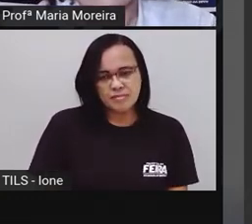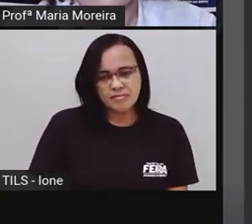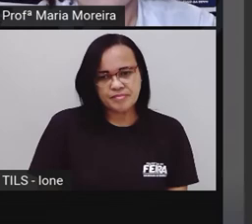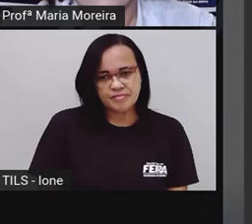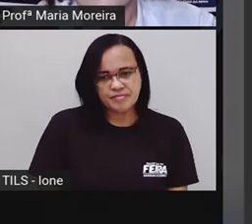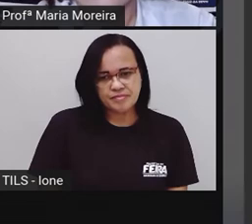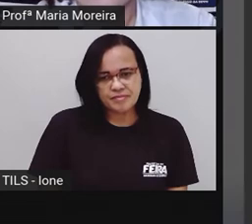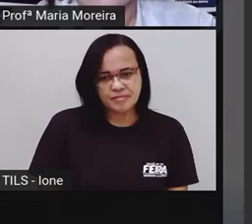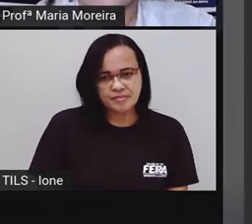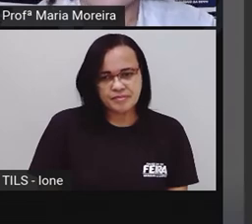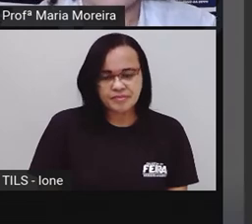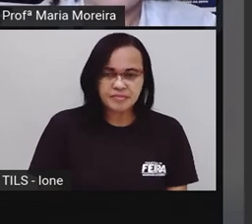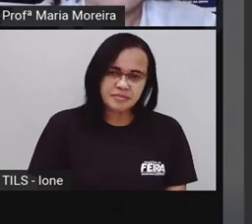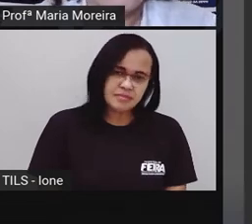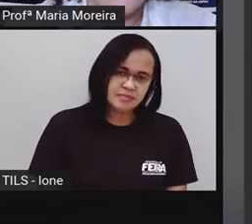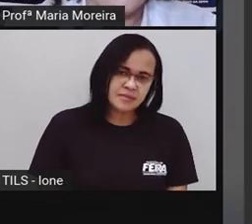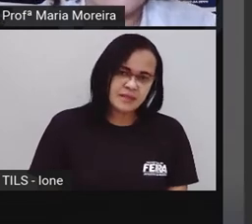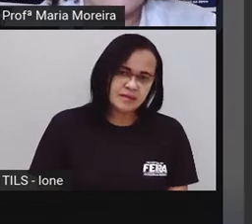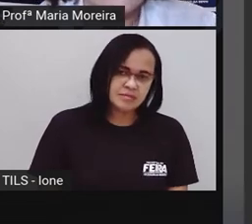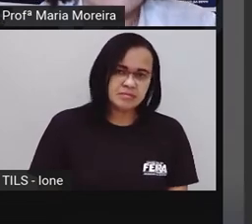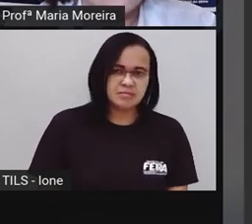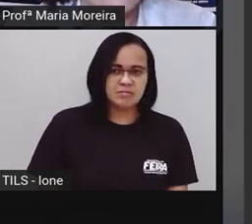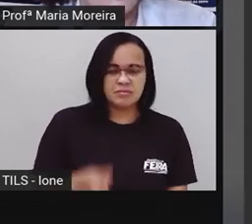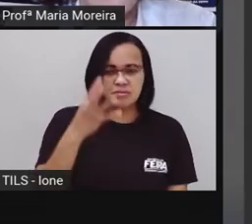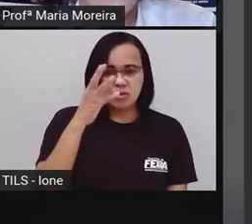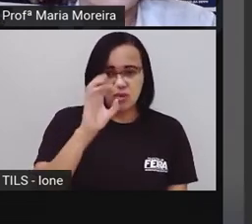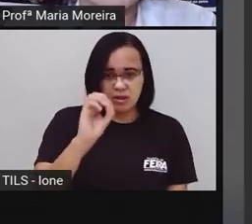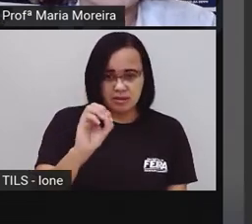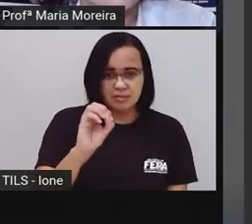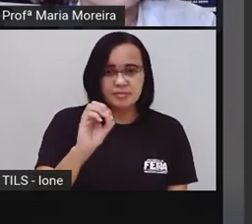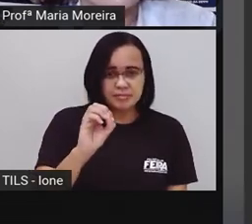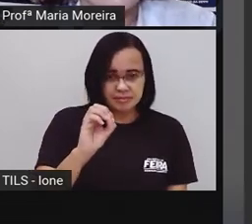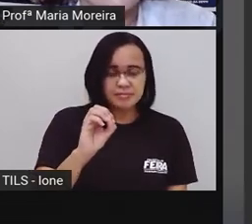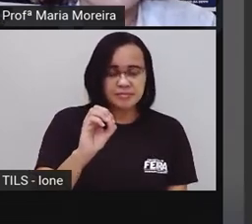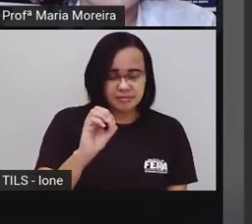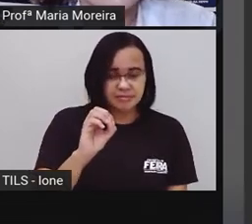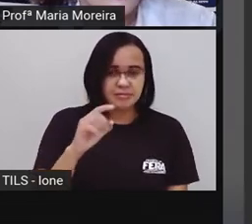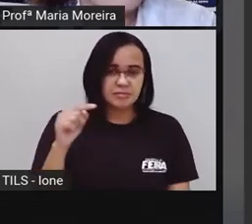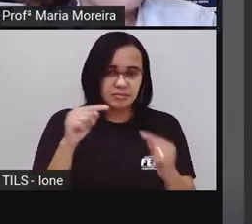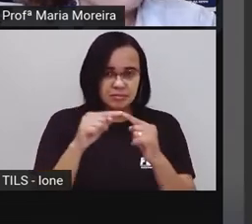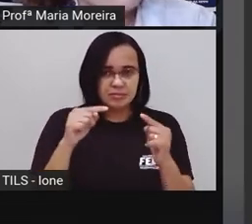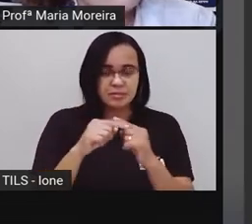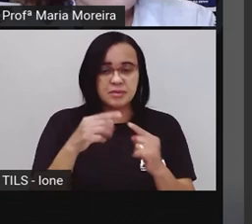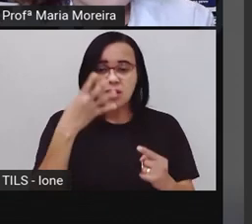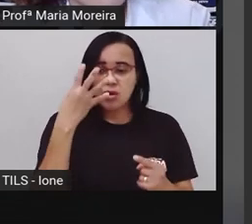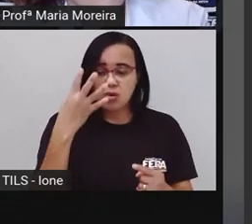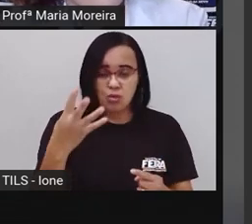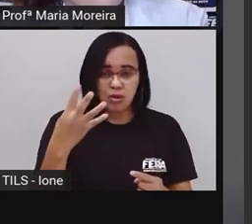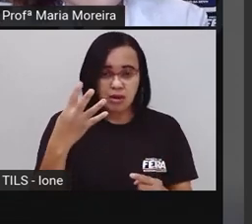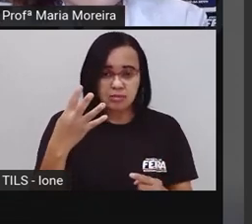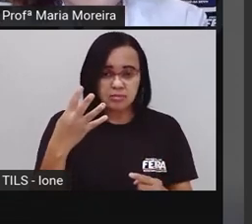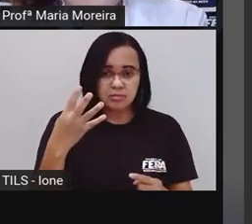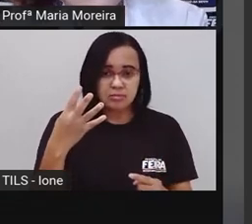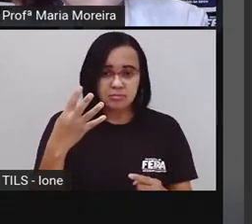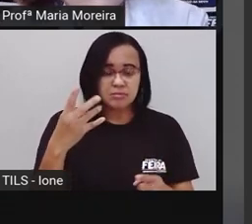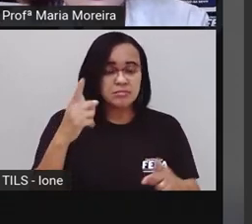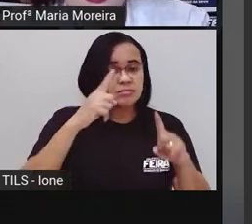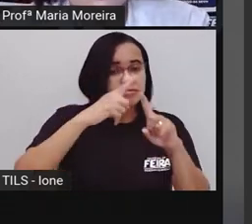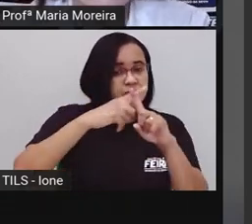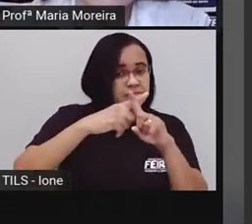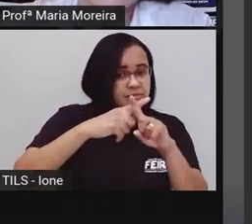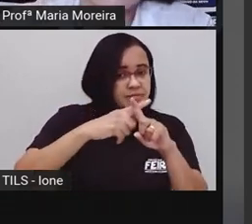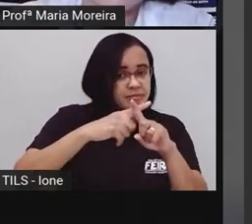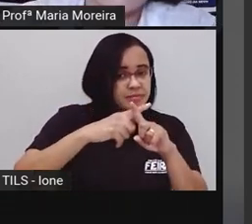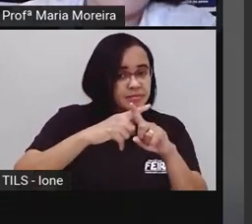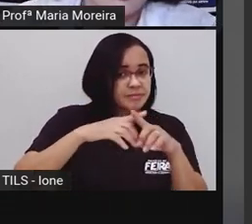Aqui. deixa eu propagar. Pronto. Quarenta seria quatro vezes quanto? A pró disse. Quarenta são quantas,